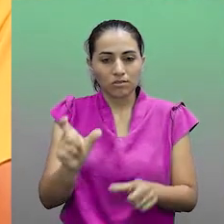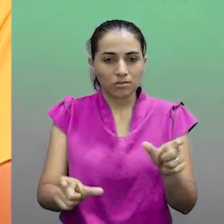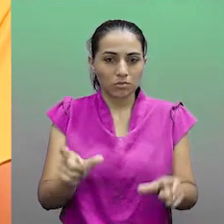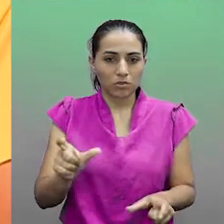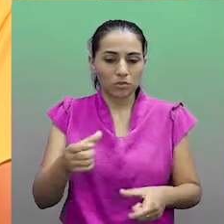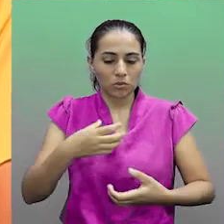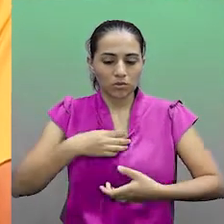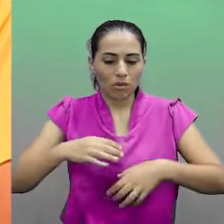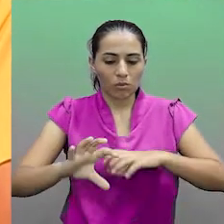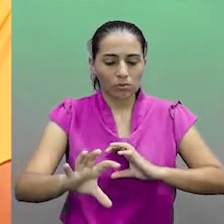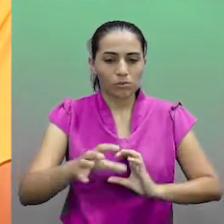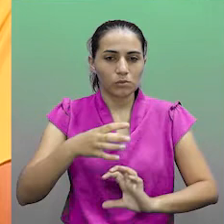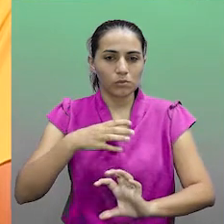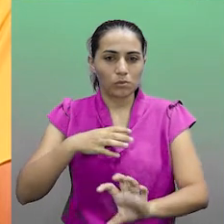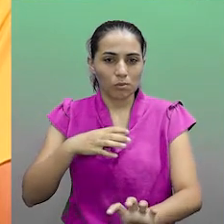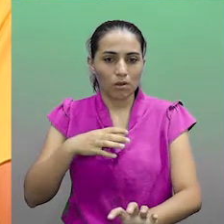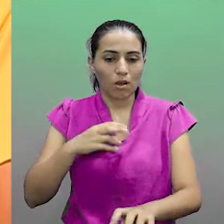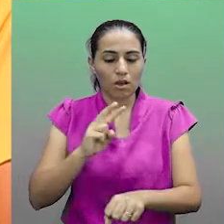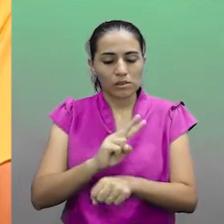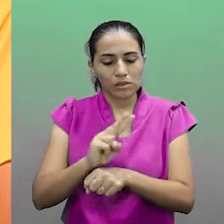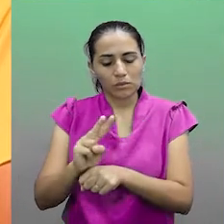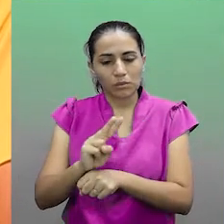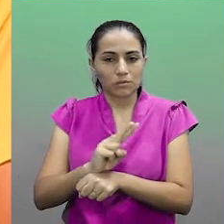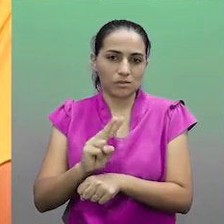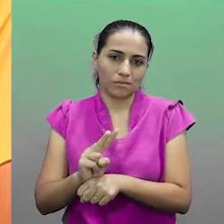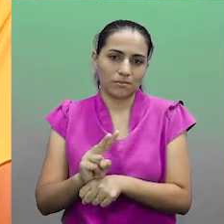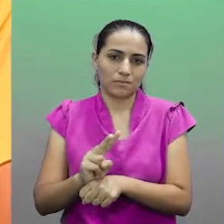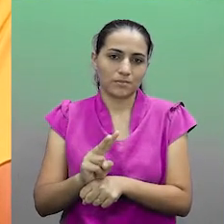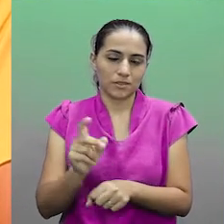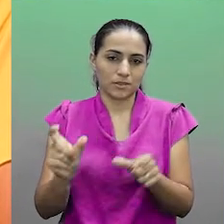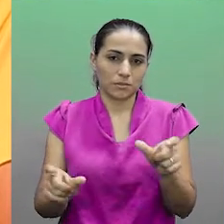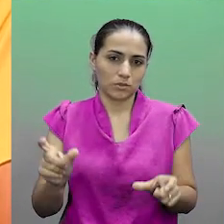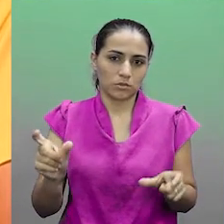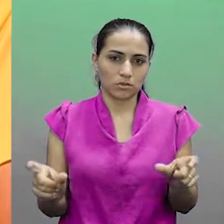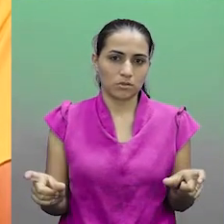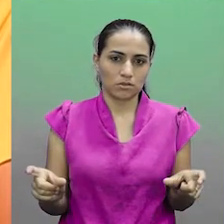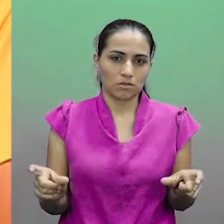é cuidar de gente, cuidar das pessoas,